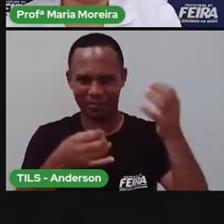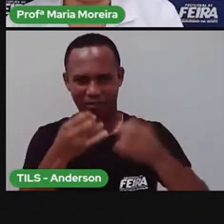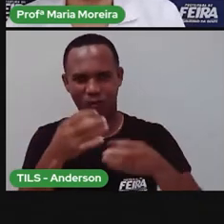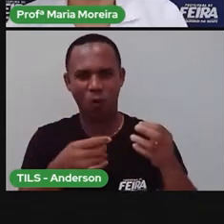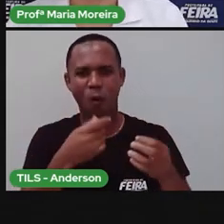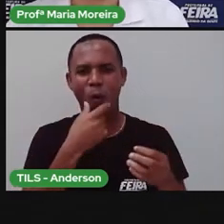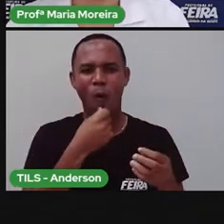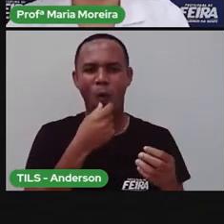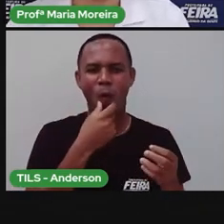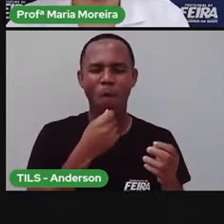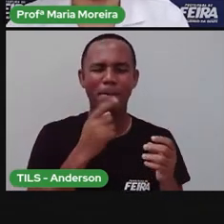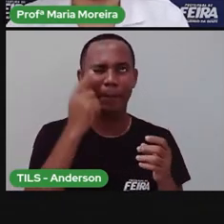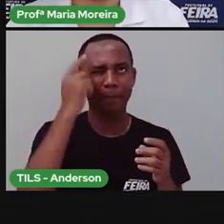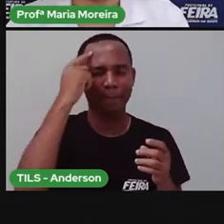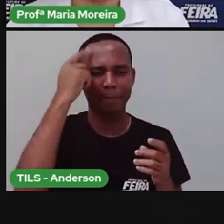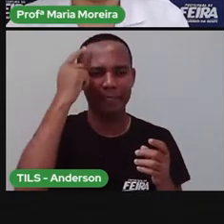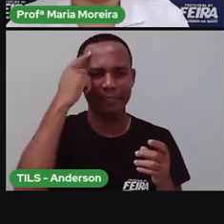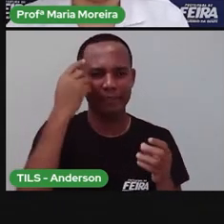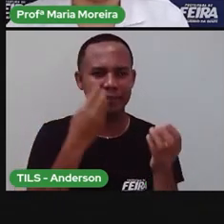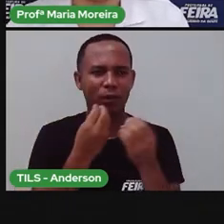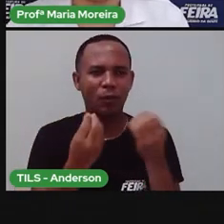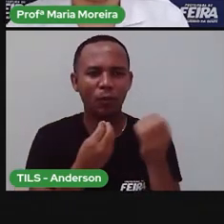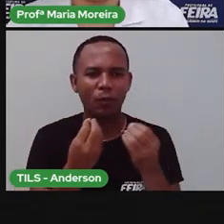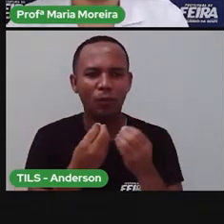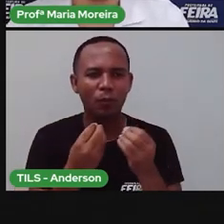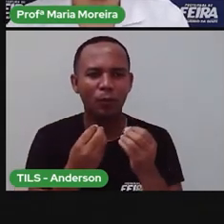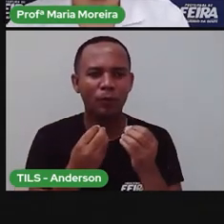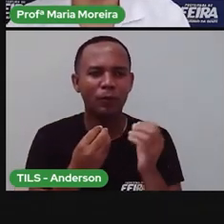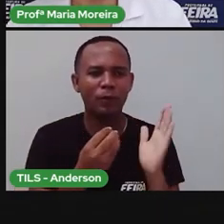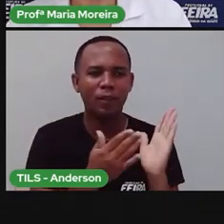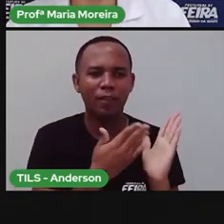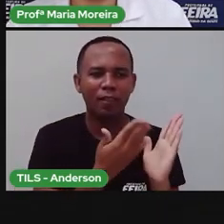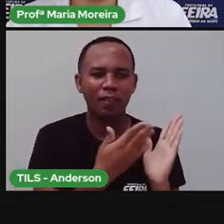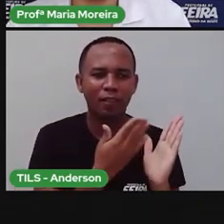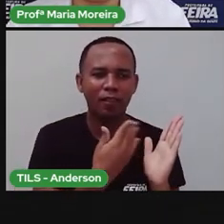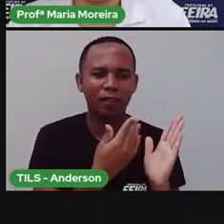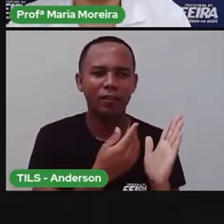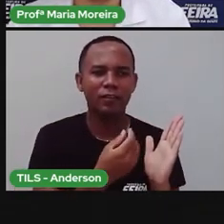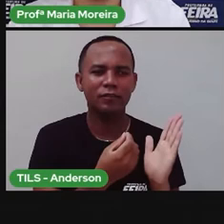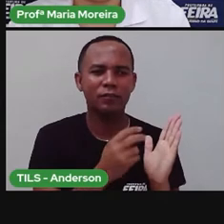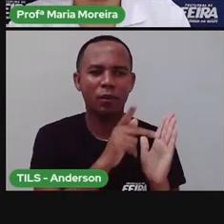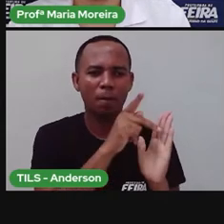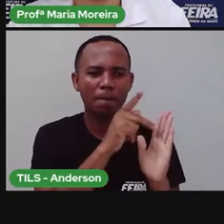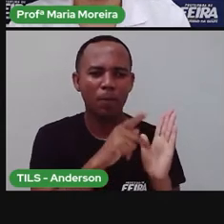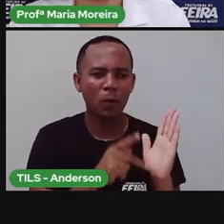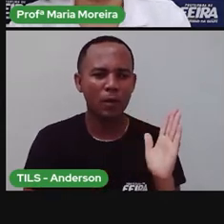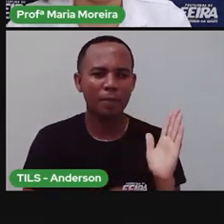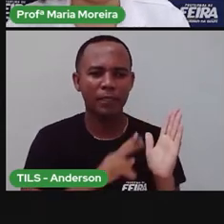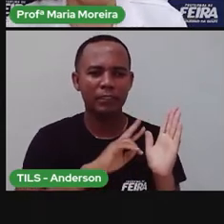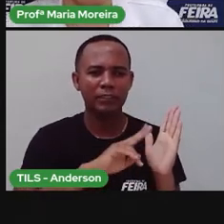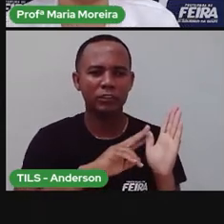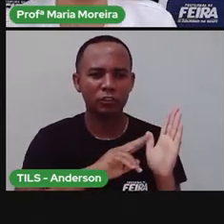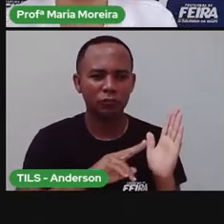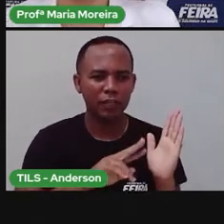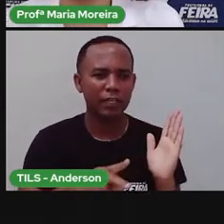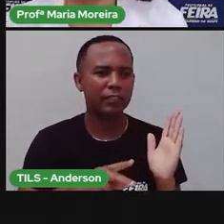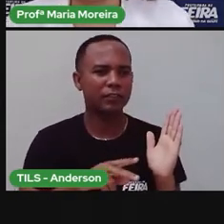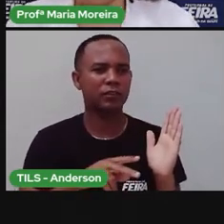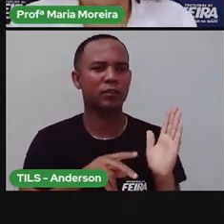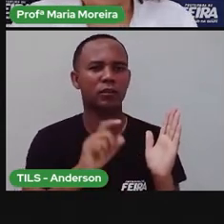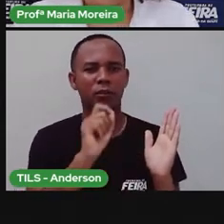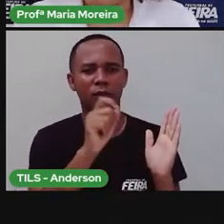Vinícius, ele constrói esse livro, né? Com vários poemas que tratam o quê? Sobre vários